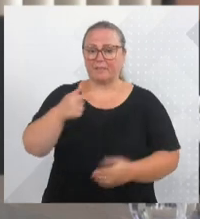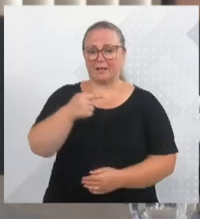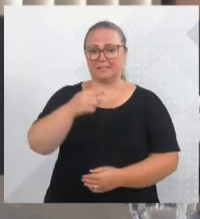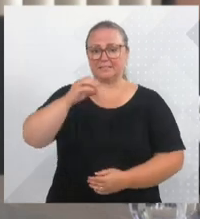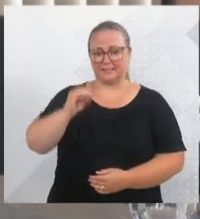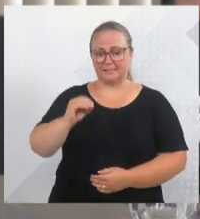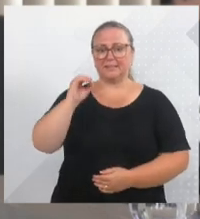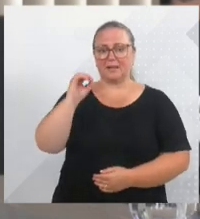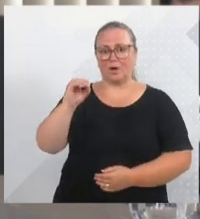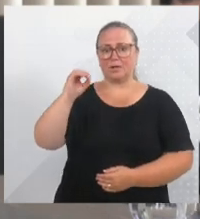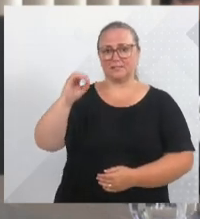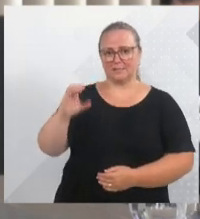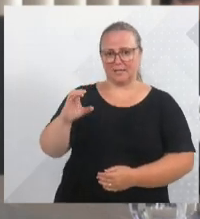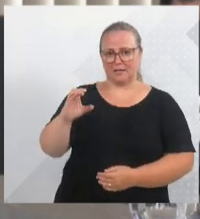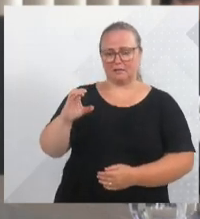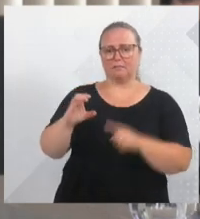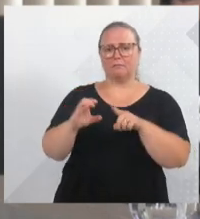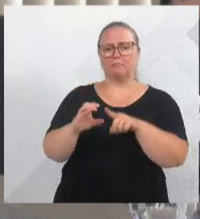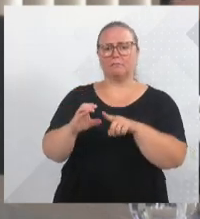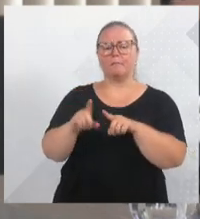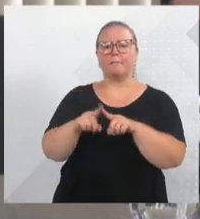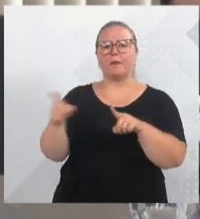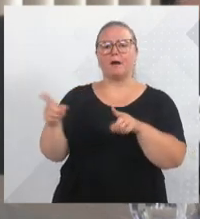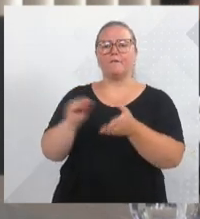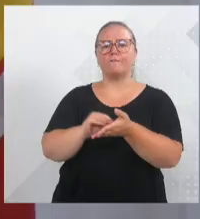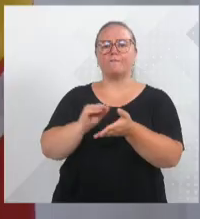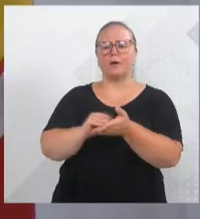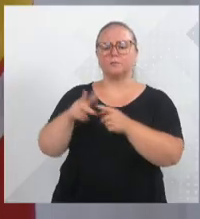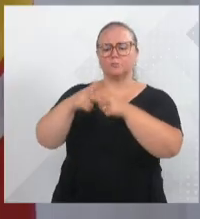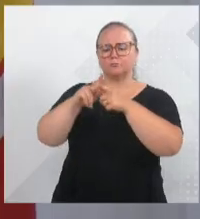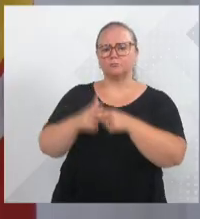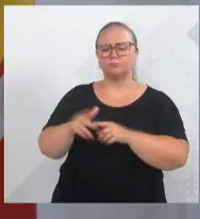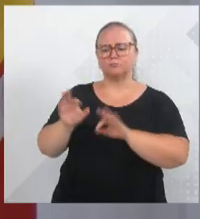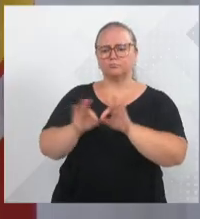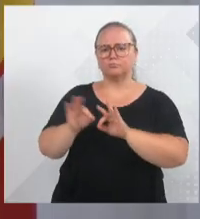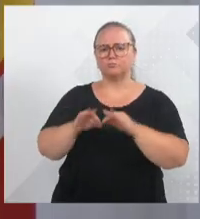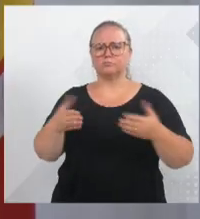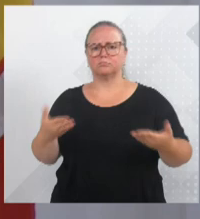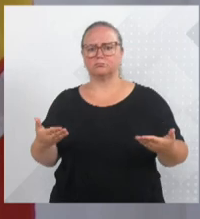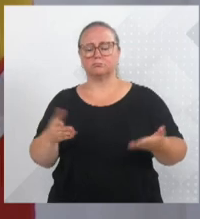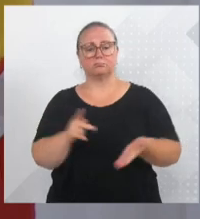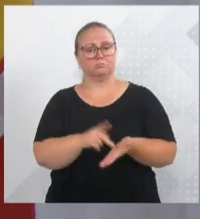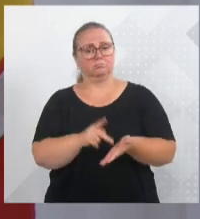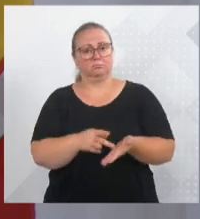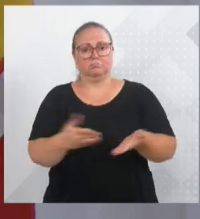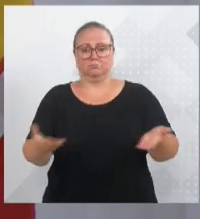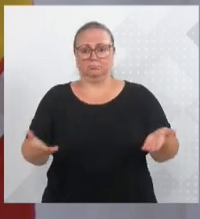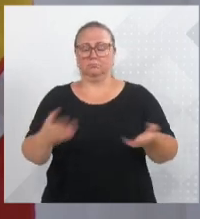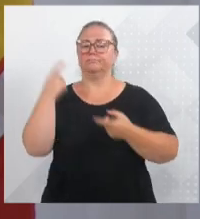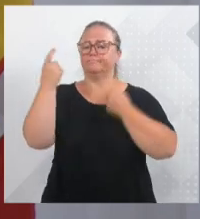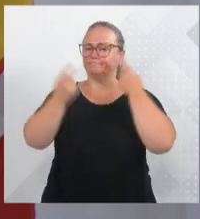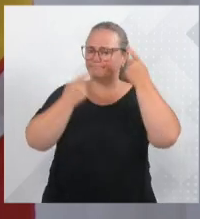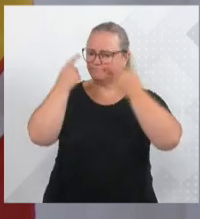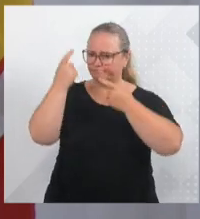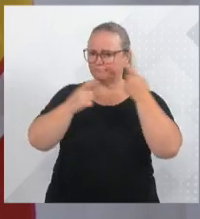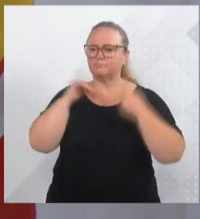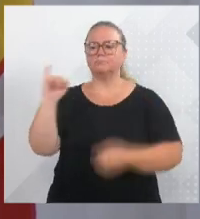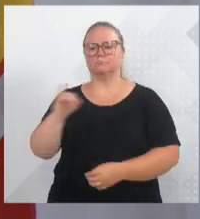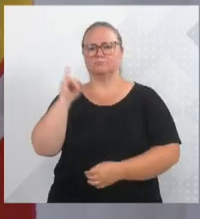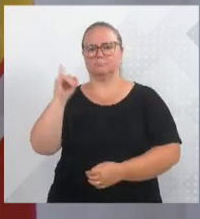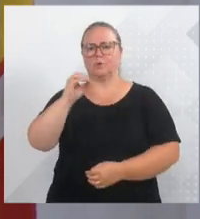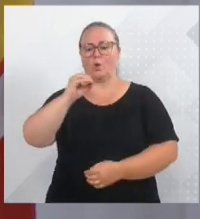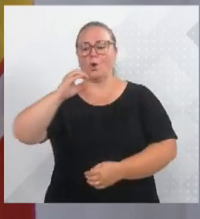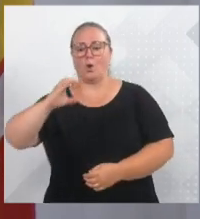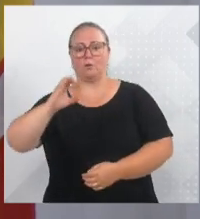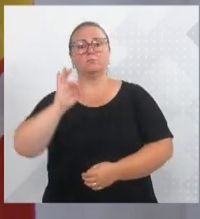serviço se não consegue gerenciar o que já existe? Essa é a verdade. De verdade. Realmente nos preocupa, é importante que se lance ordens de serviço, mas